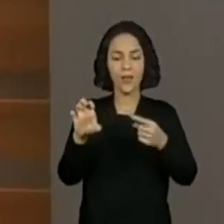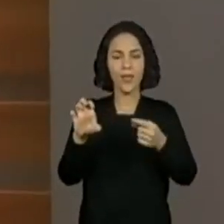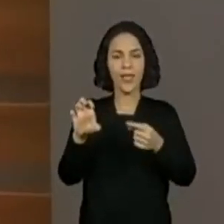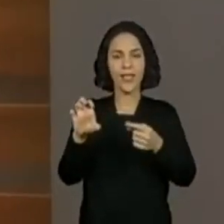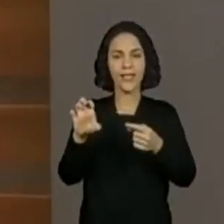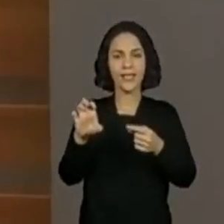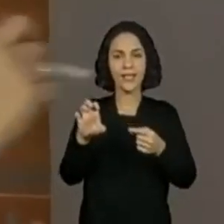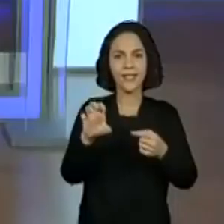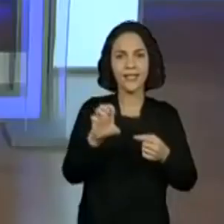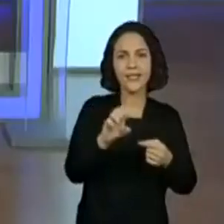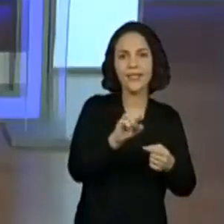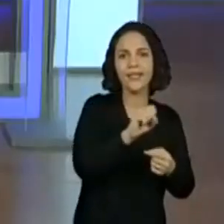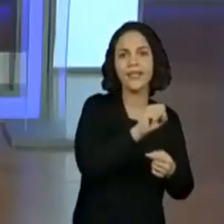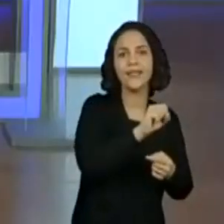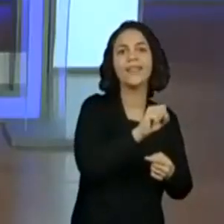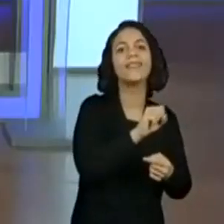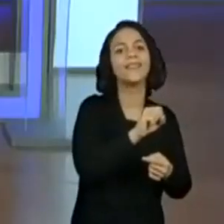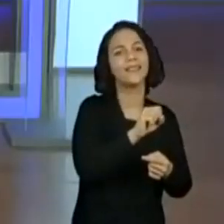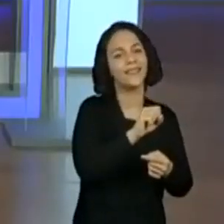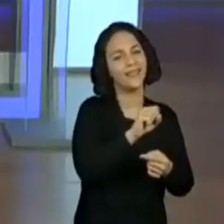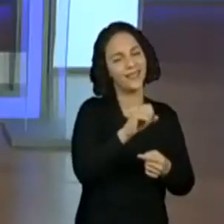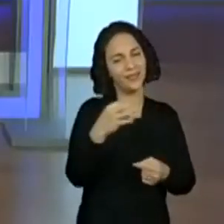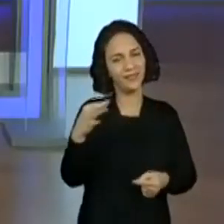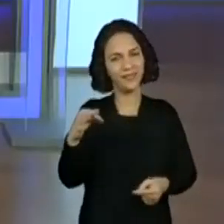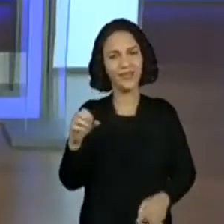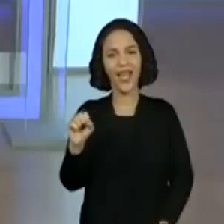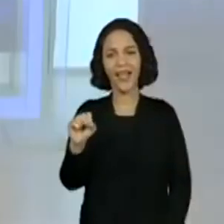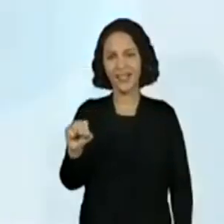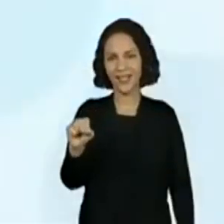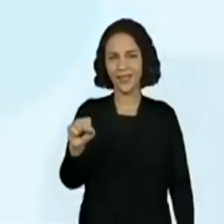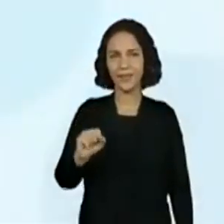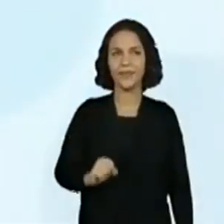Es. O S. Es.